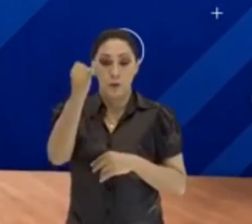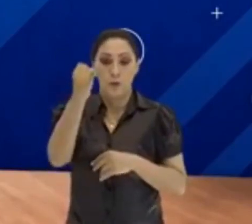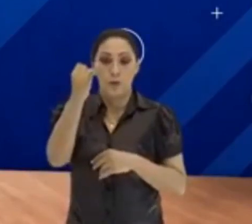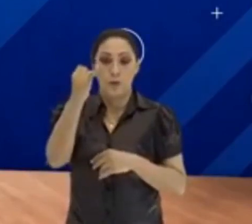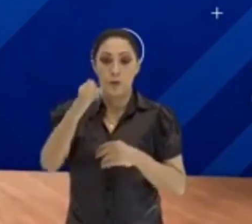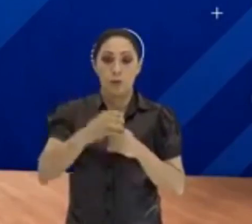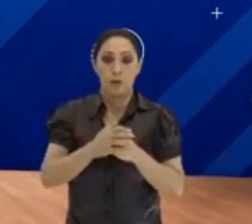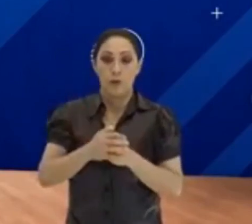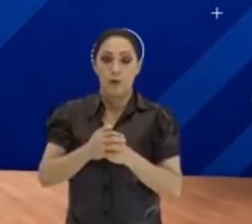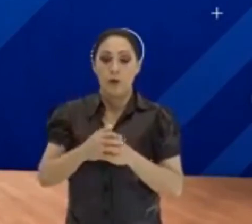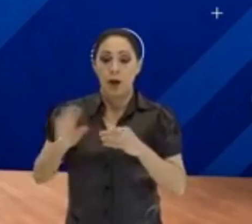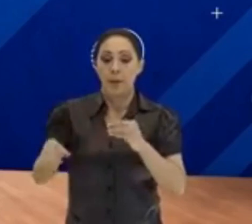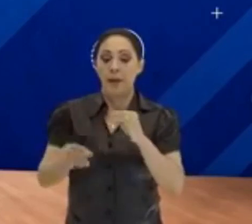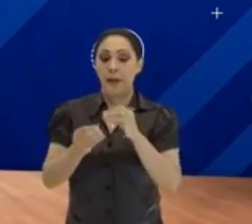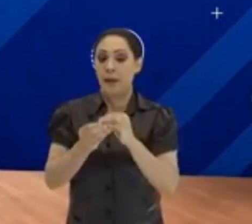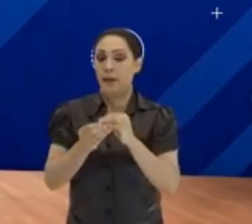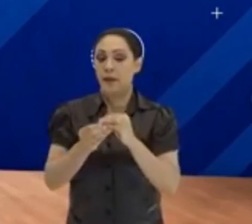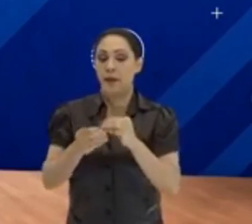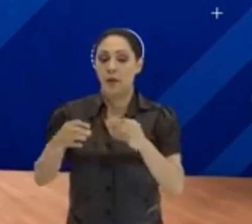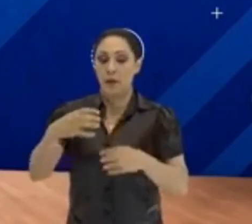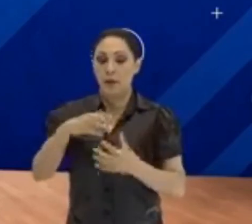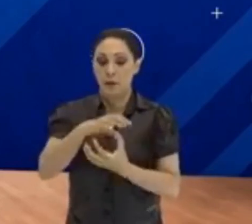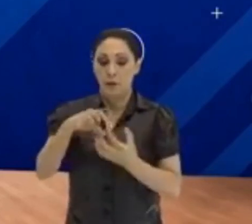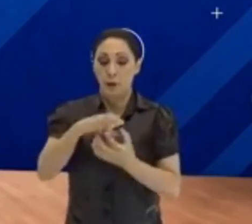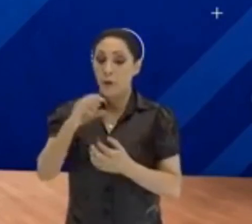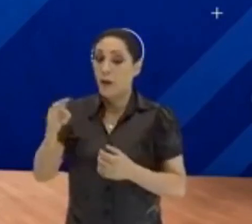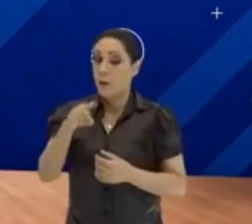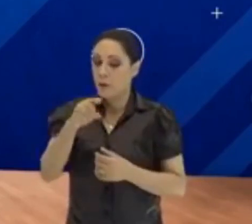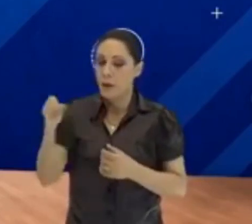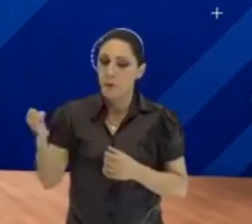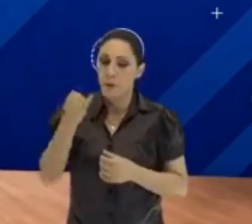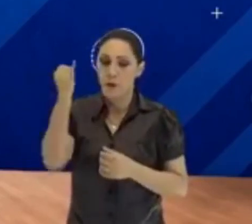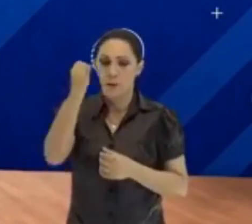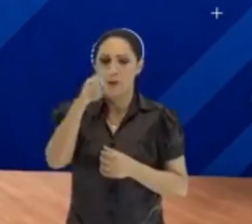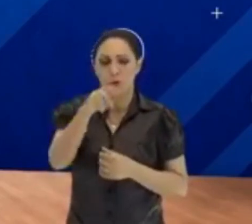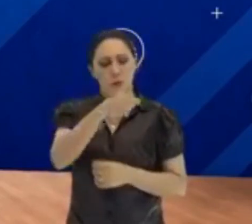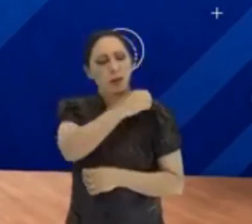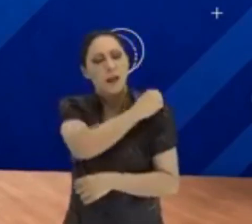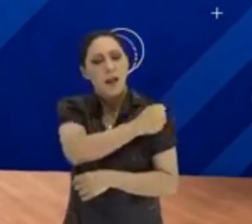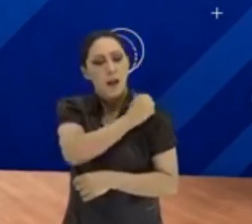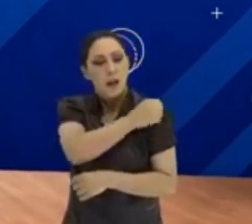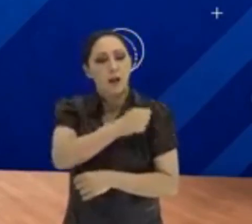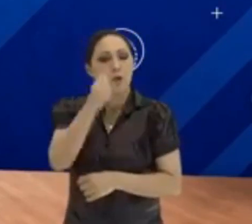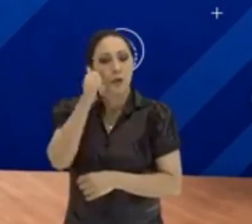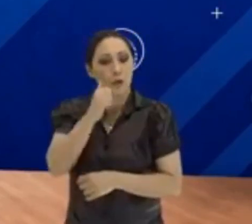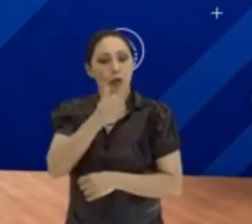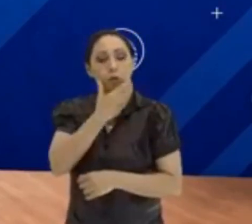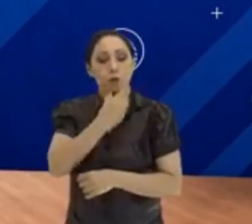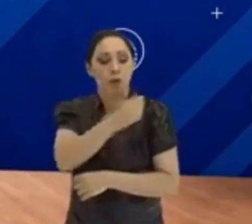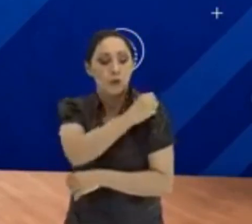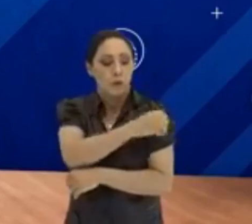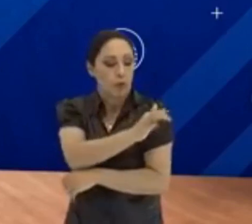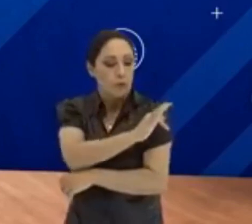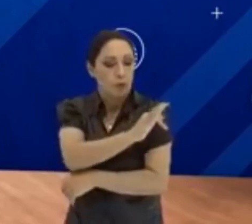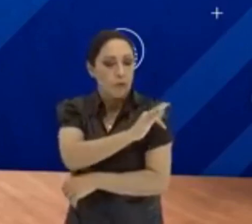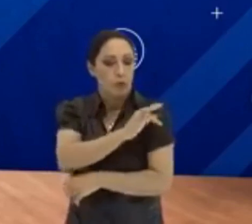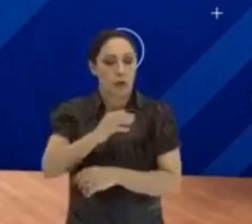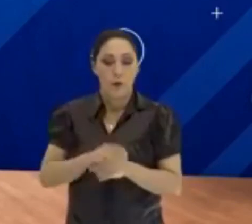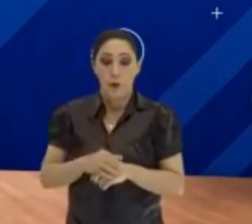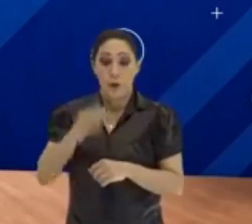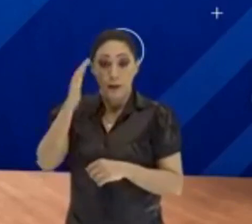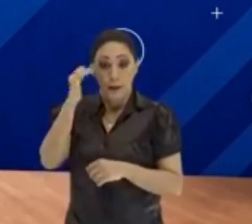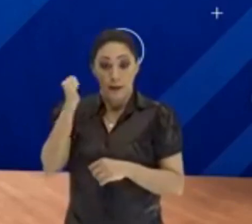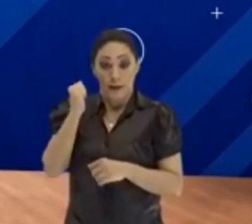de fórmula é muito importante. Você, amiguinho, você aluno, você aluna do ensino fundamental, ter o domínio das